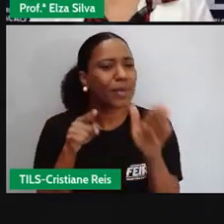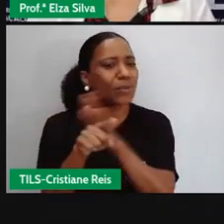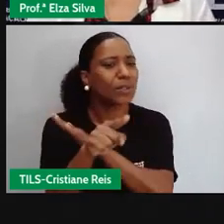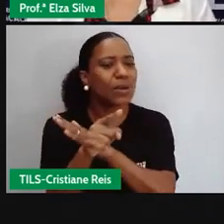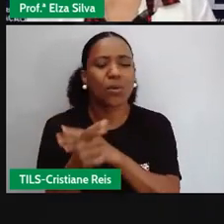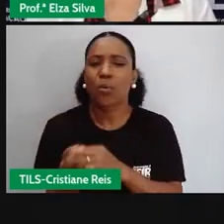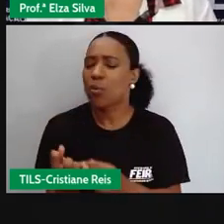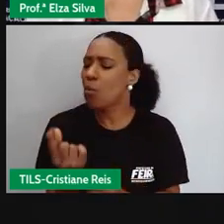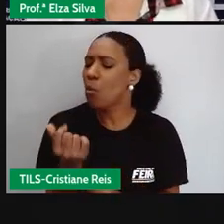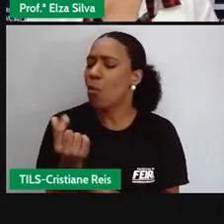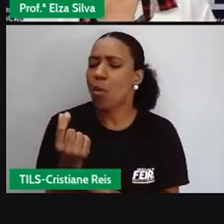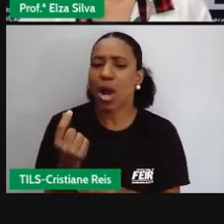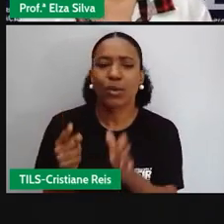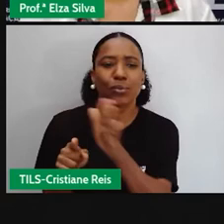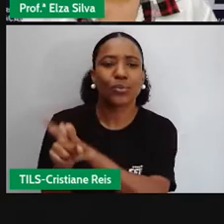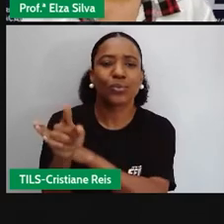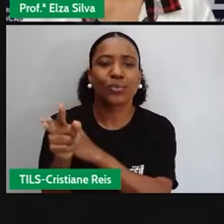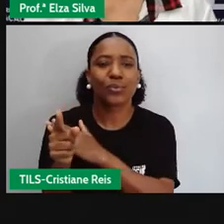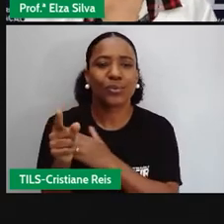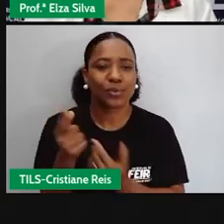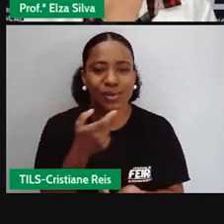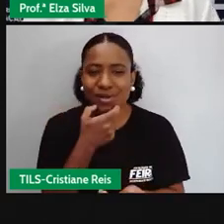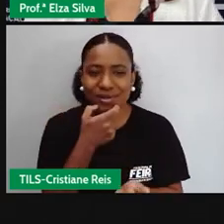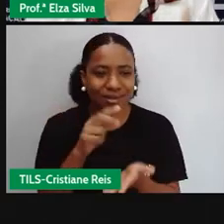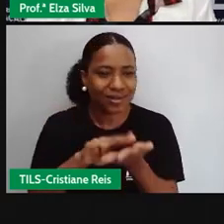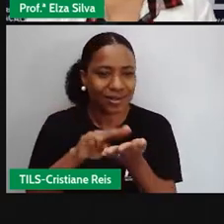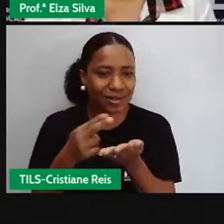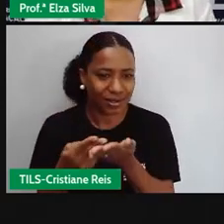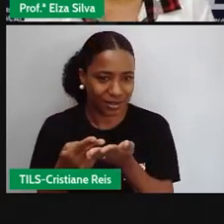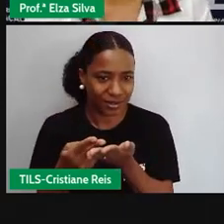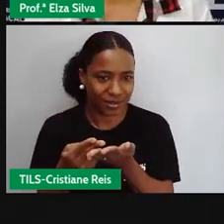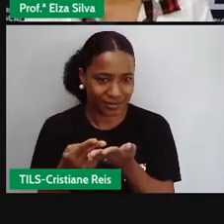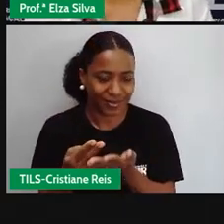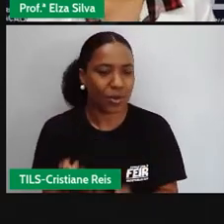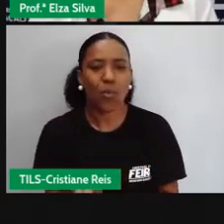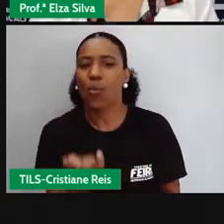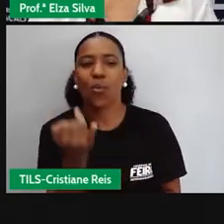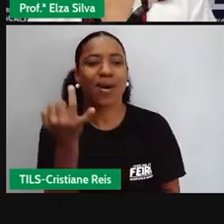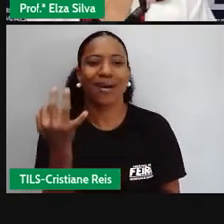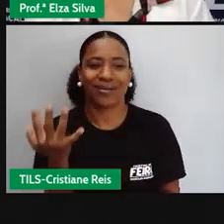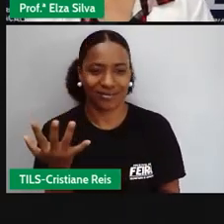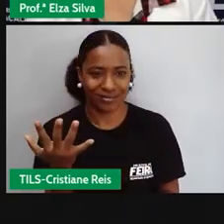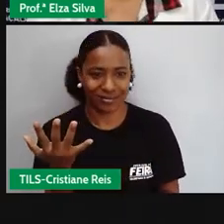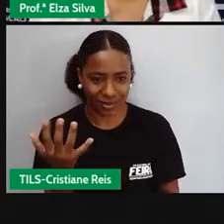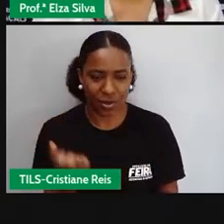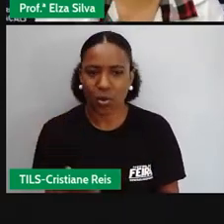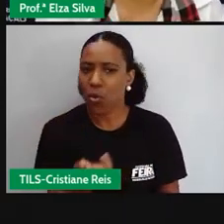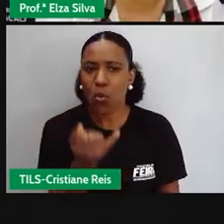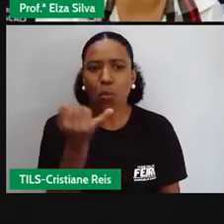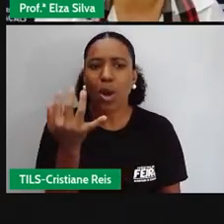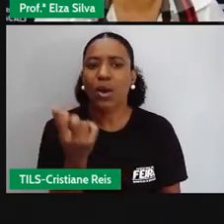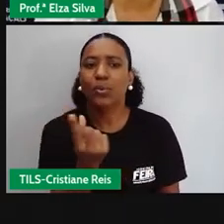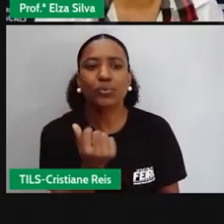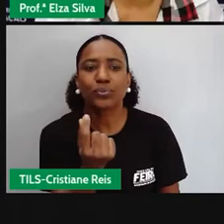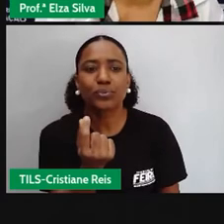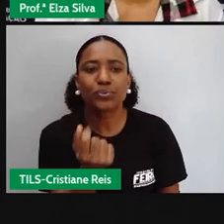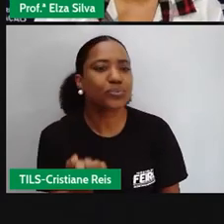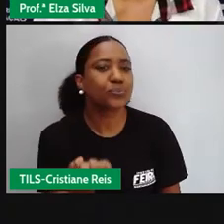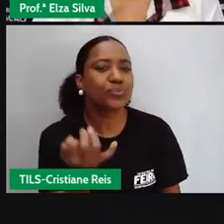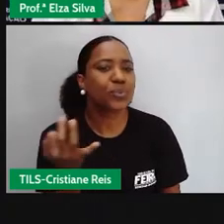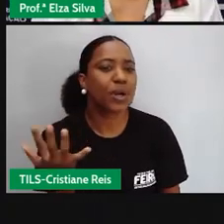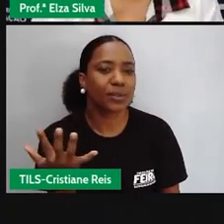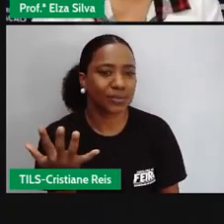expressão. Que corresponde aqui na nossa língua a quanto custa, né? Geralmente a gente pergunta quanto custa isto.